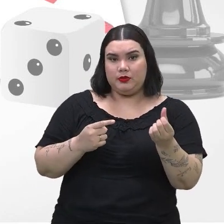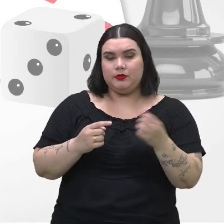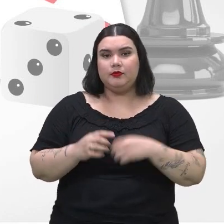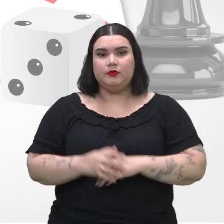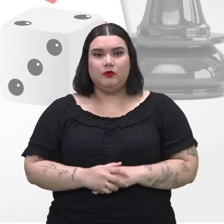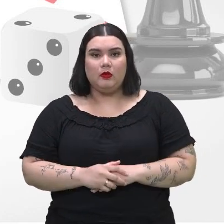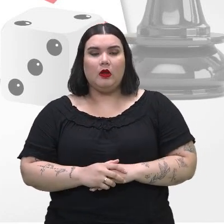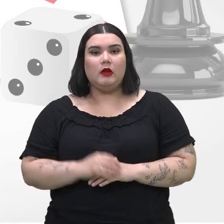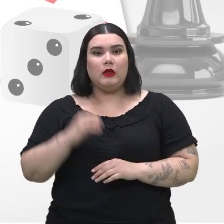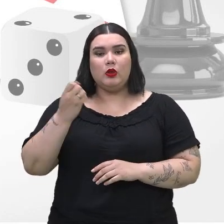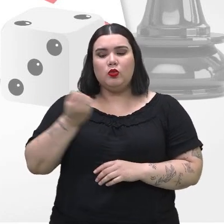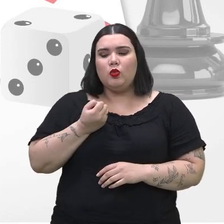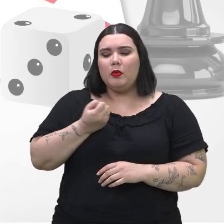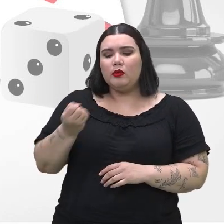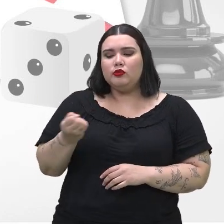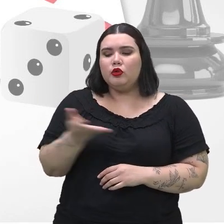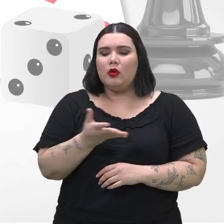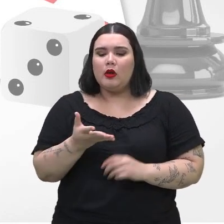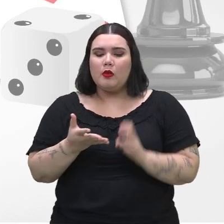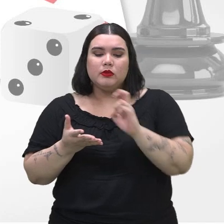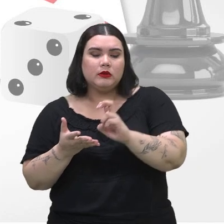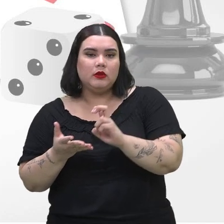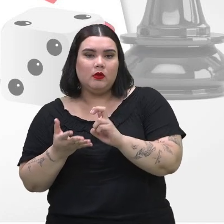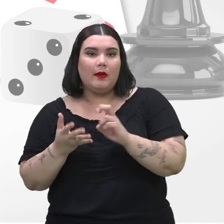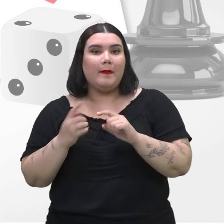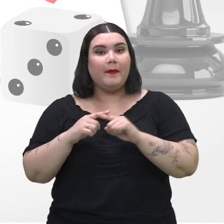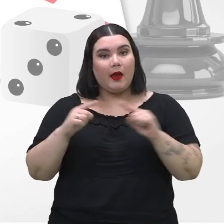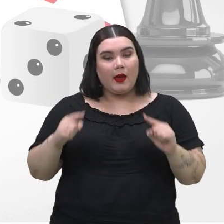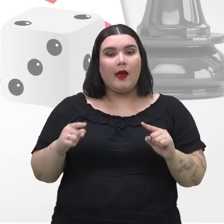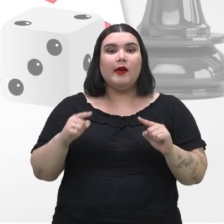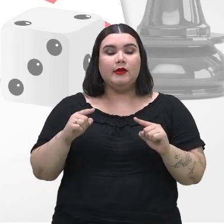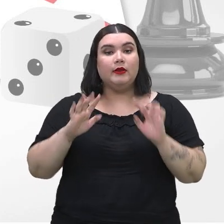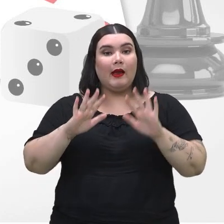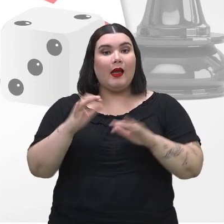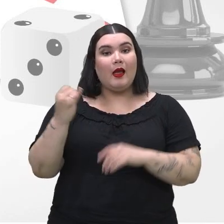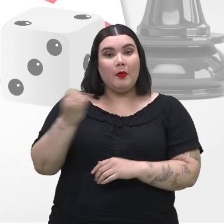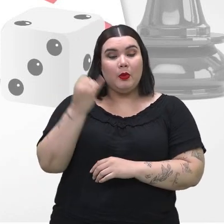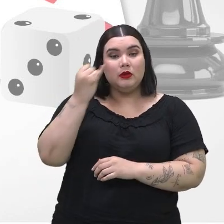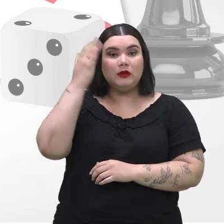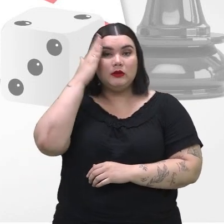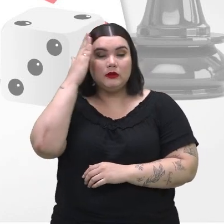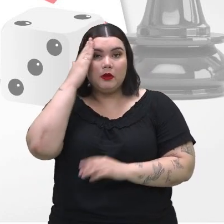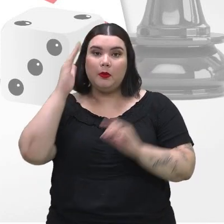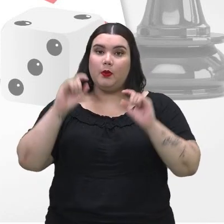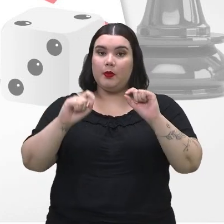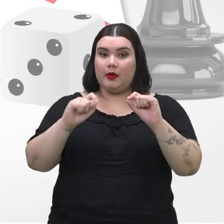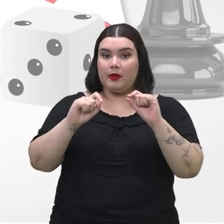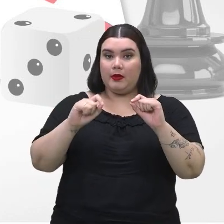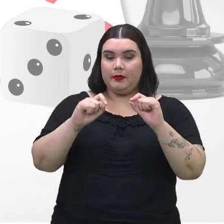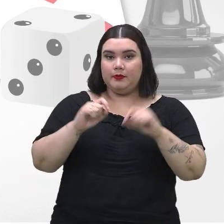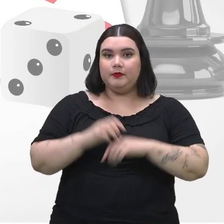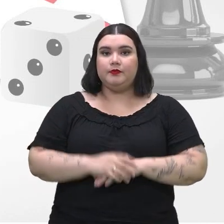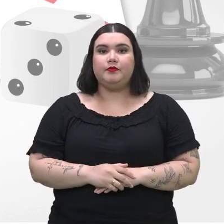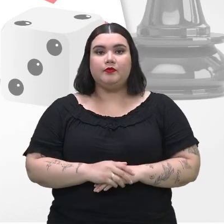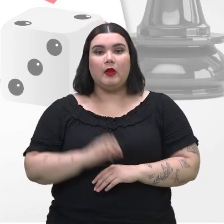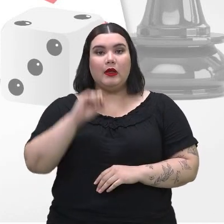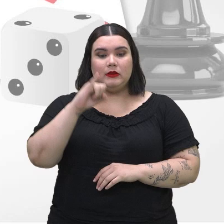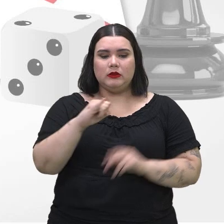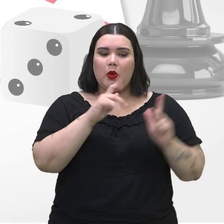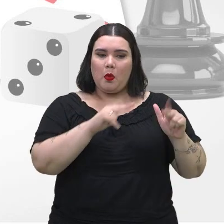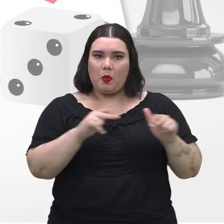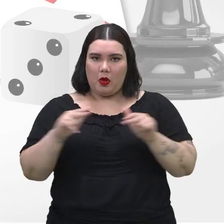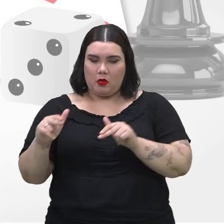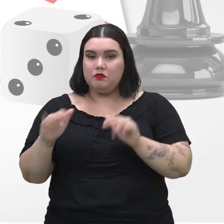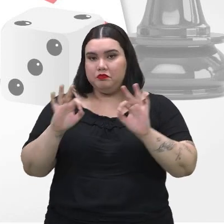chance também é de 1 para 6. Mas, importante lembrar que, embora as chances sejam as mesmas,